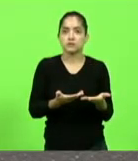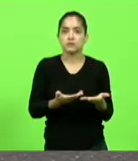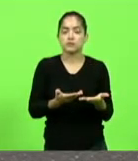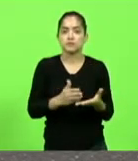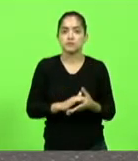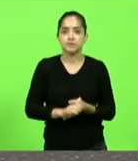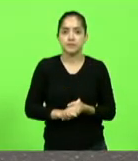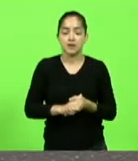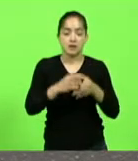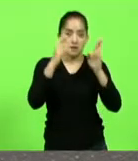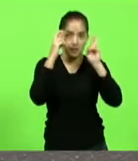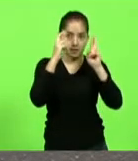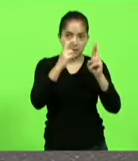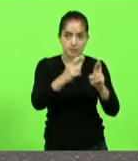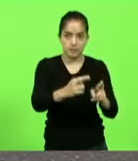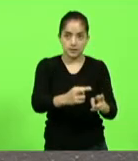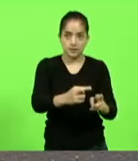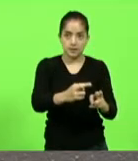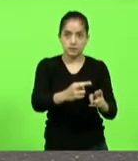respeitados